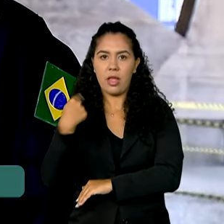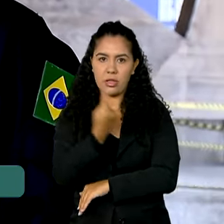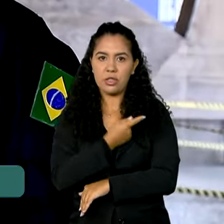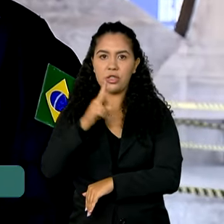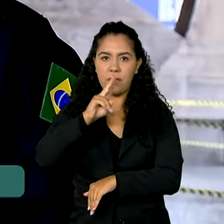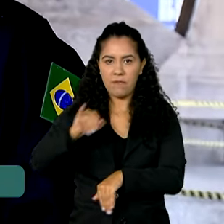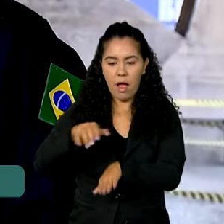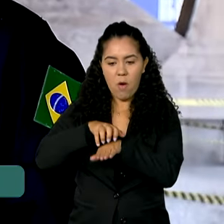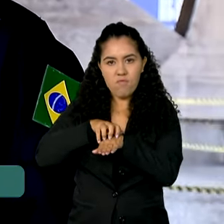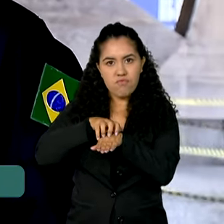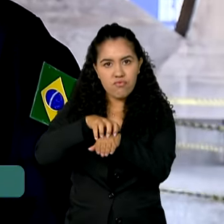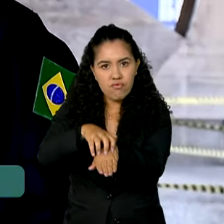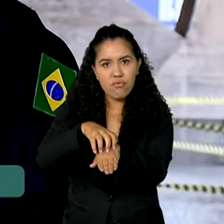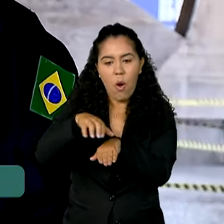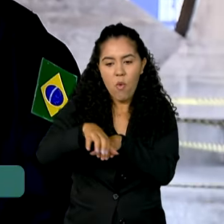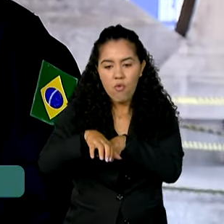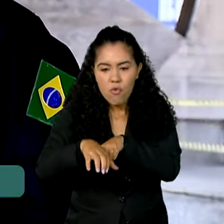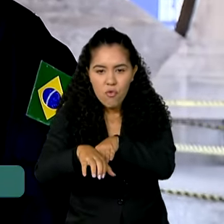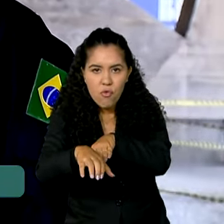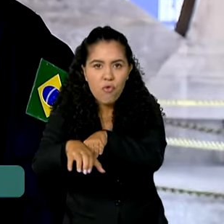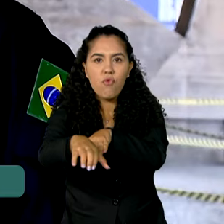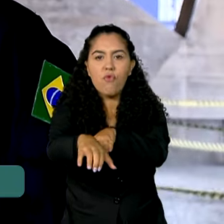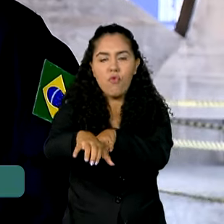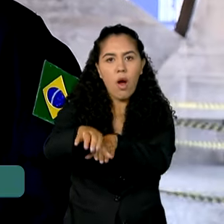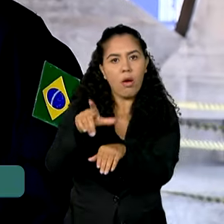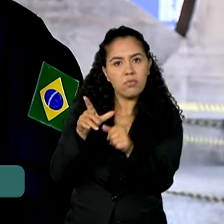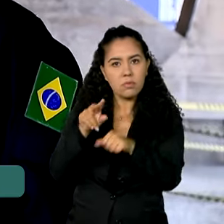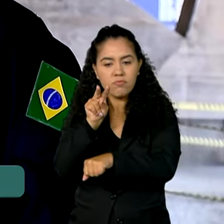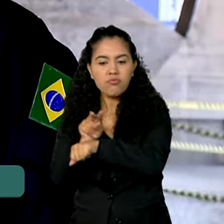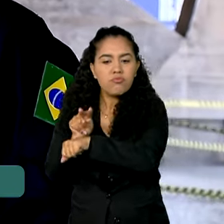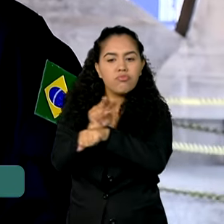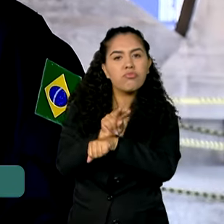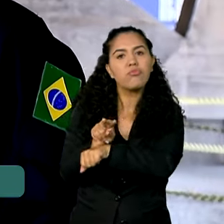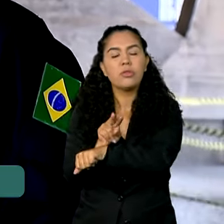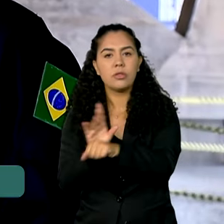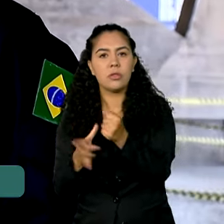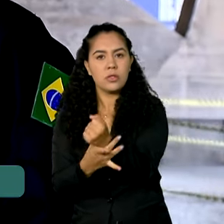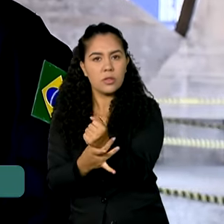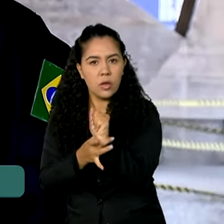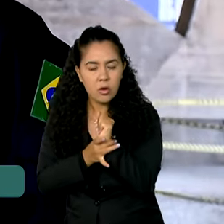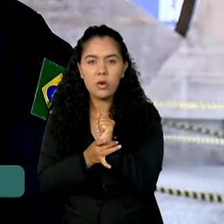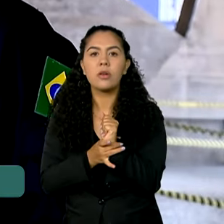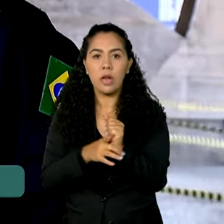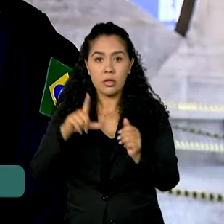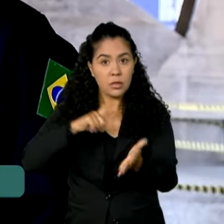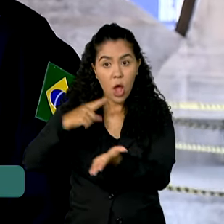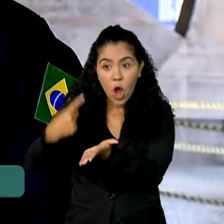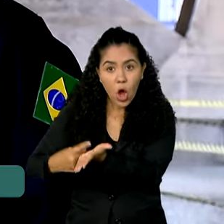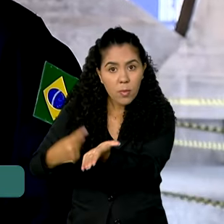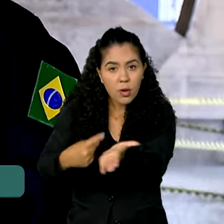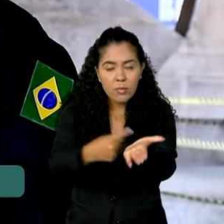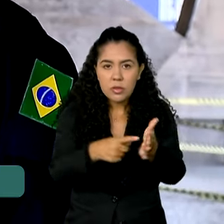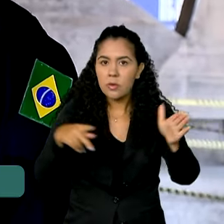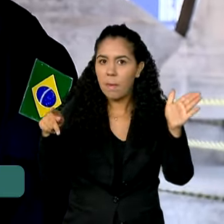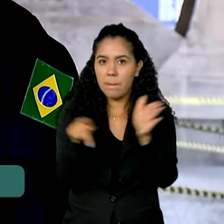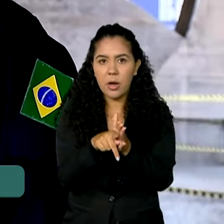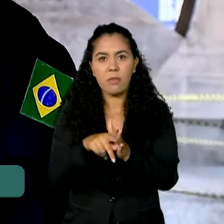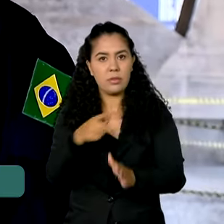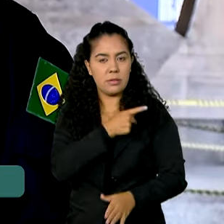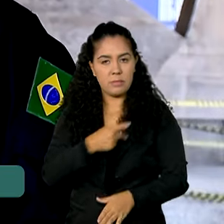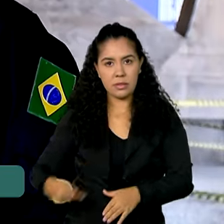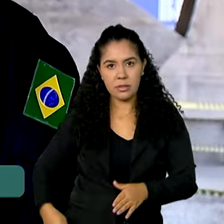aqui do MAM, que é o local do evento, seus locais de hospedagem, entre outros compromissos. Toda a agenda desses chefes de Estado, a PRF vai fazer esse